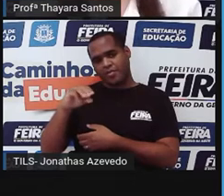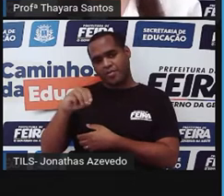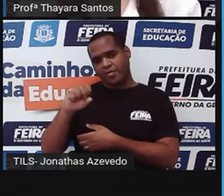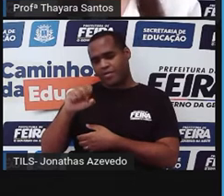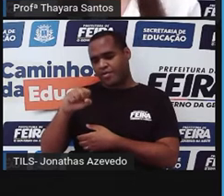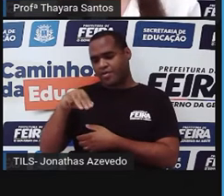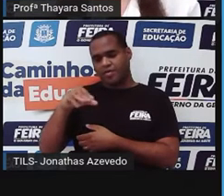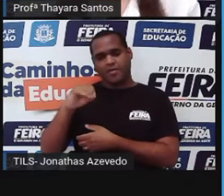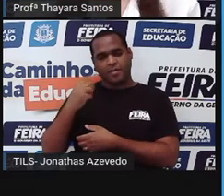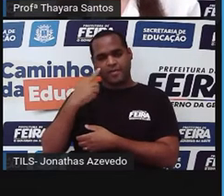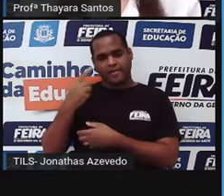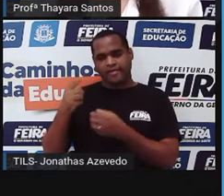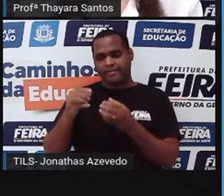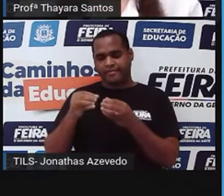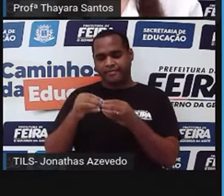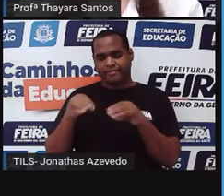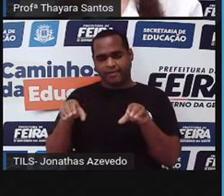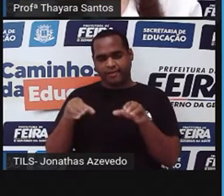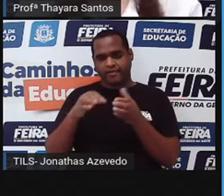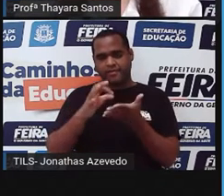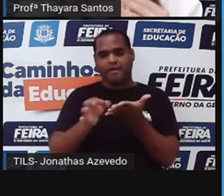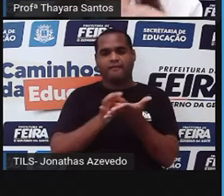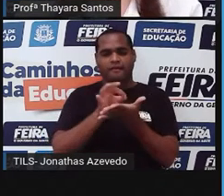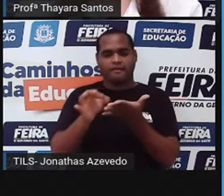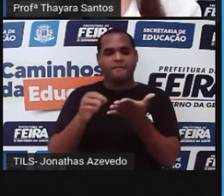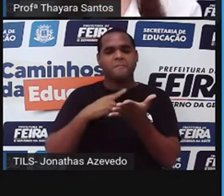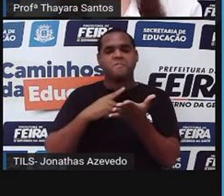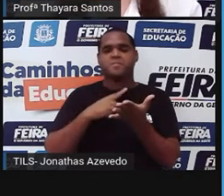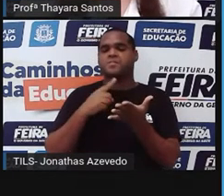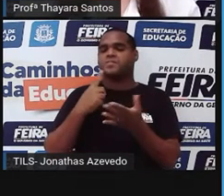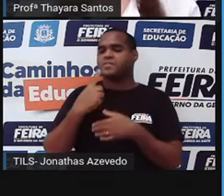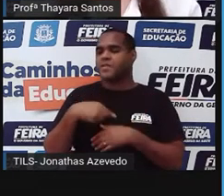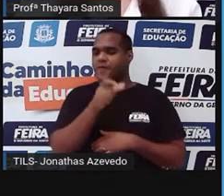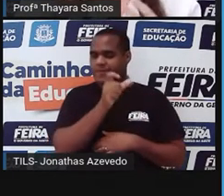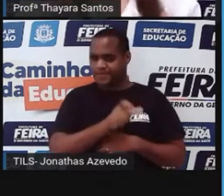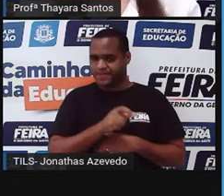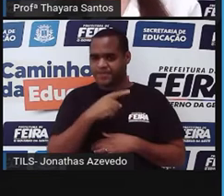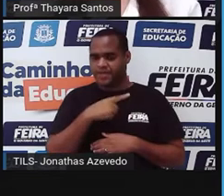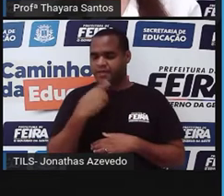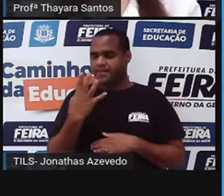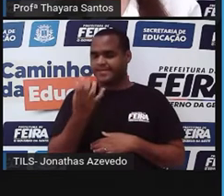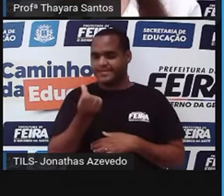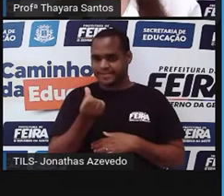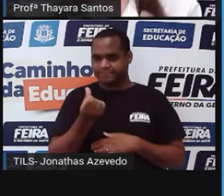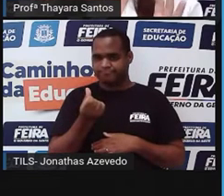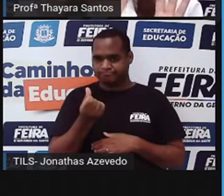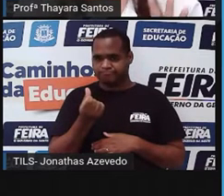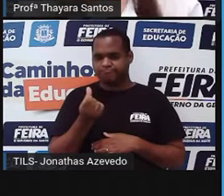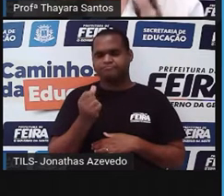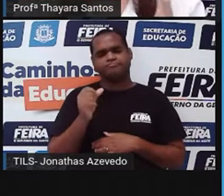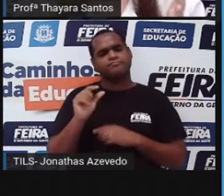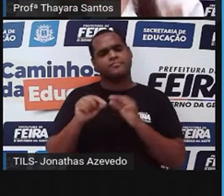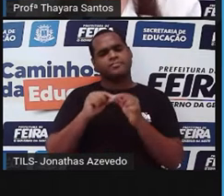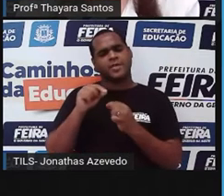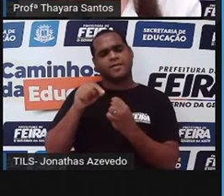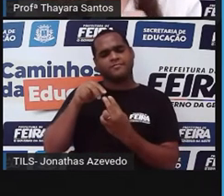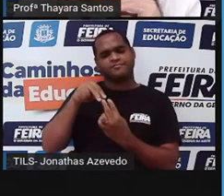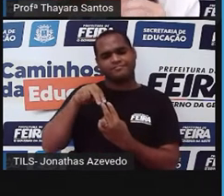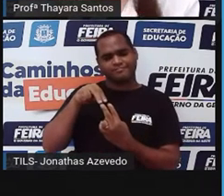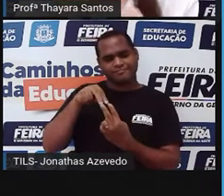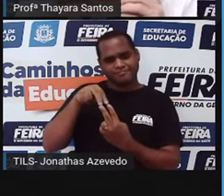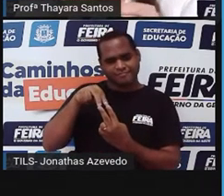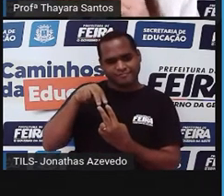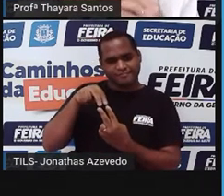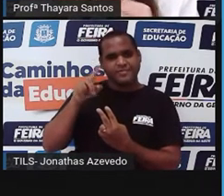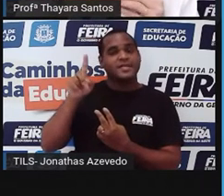lá no momento da divisão celular. Lembrando que a nossa espécie, a gente tem 46 cromossomos. O cromossomo nada mais é do que o